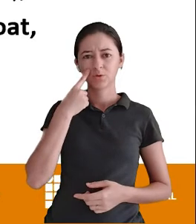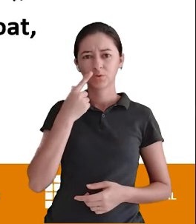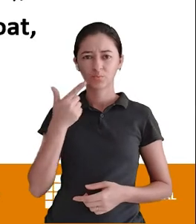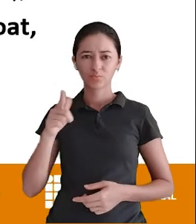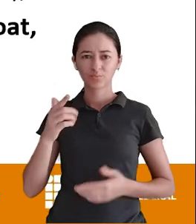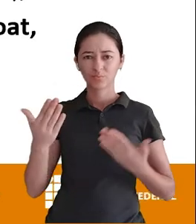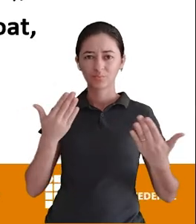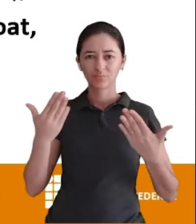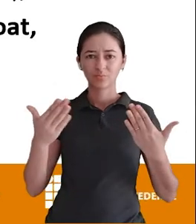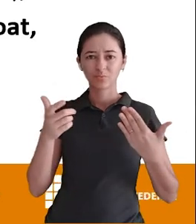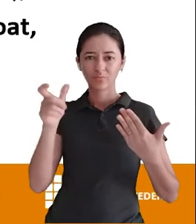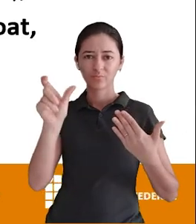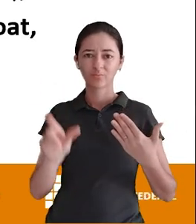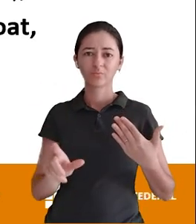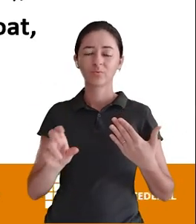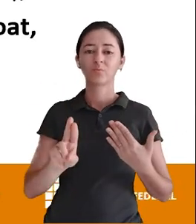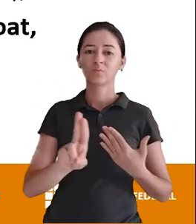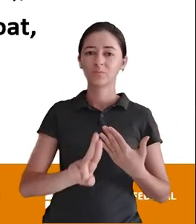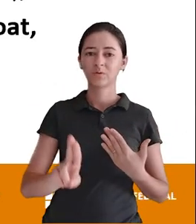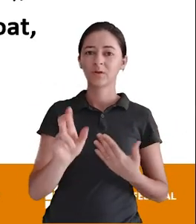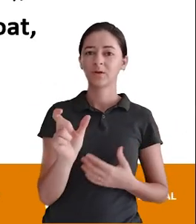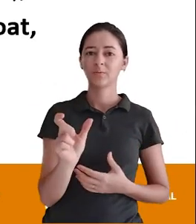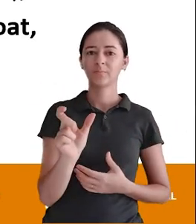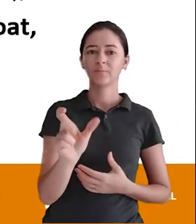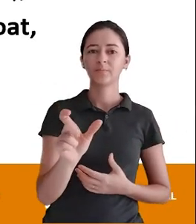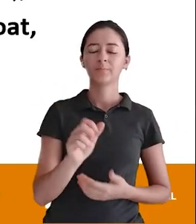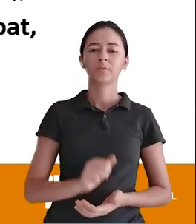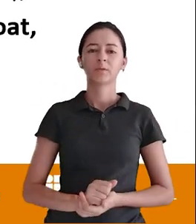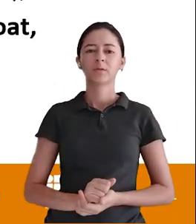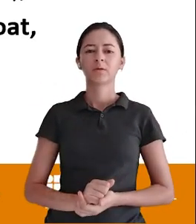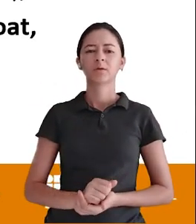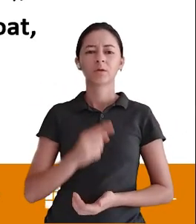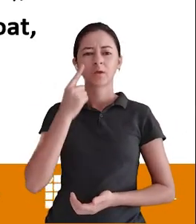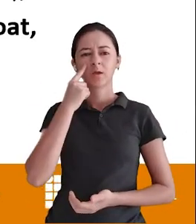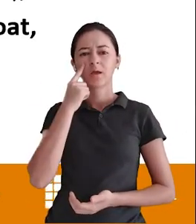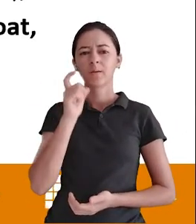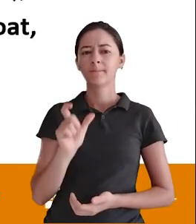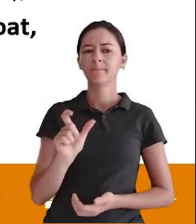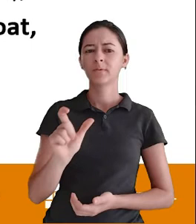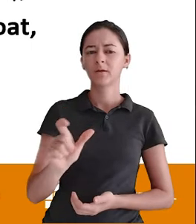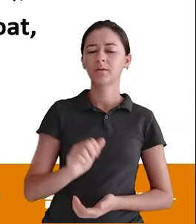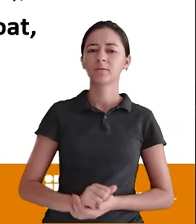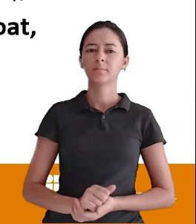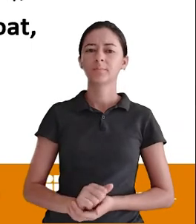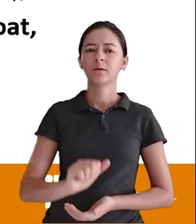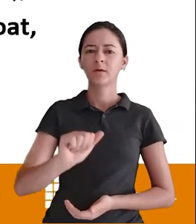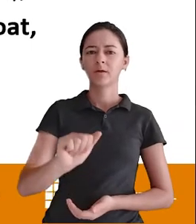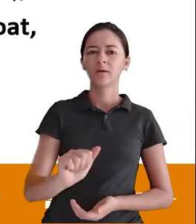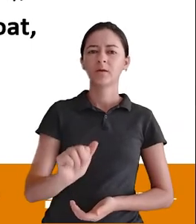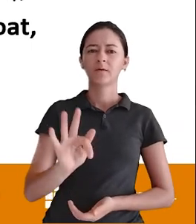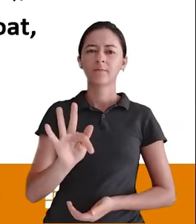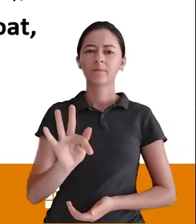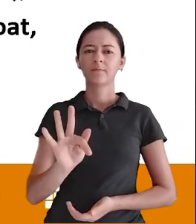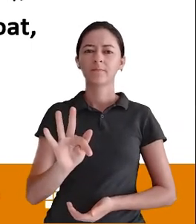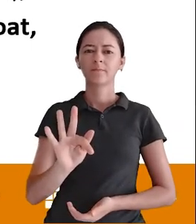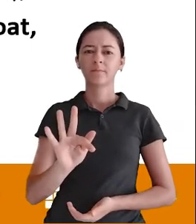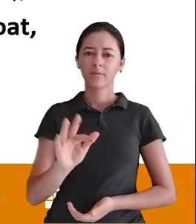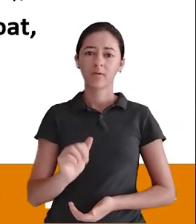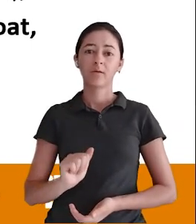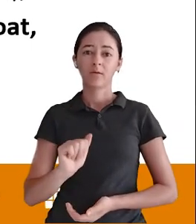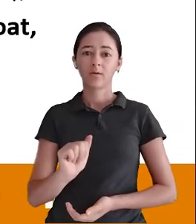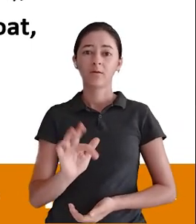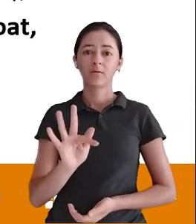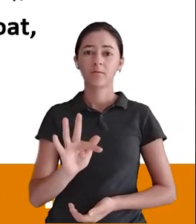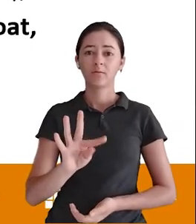usei Né Essa palavra chave Que é chamada After E aí o after É depois Mas é depois de que Né Eu tenho que